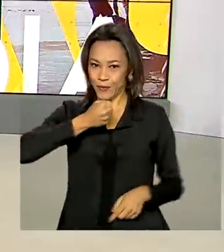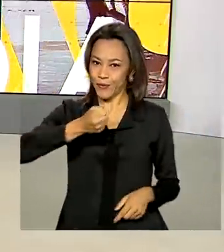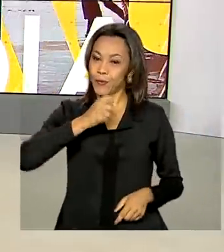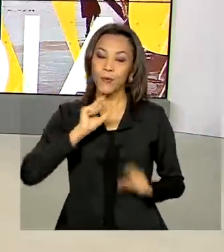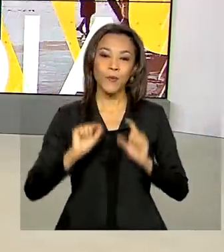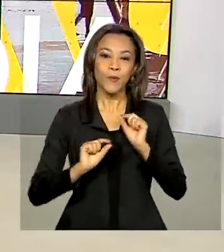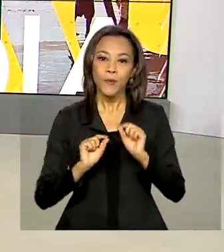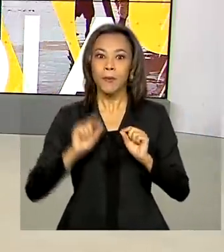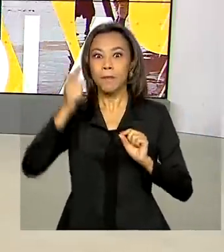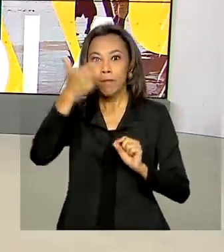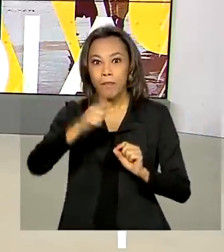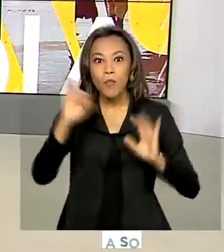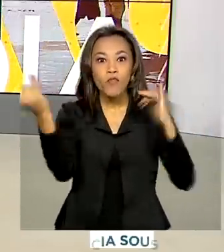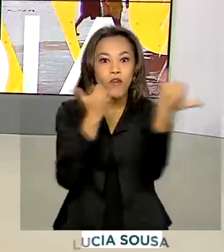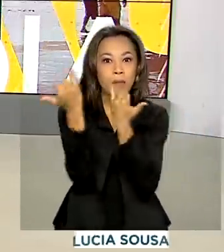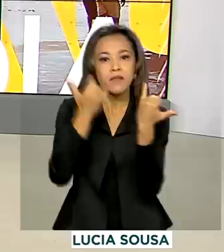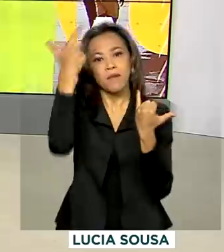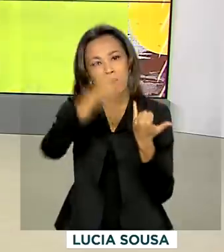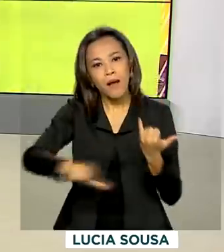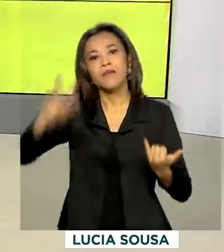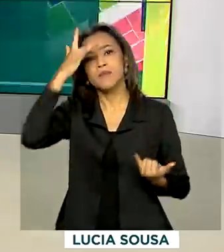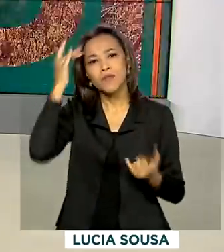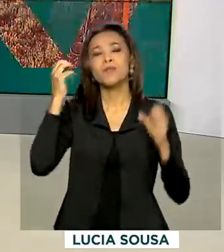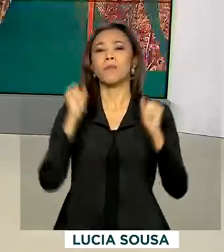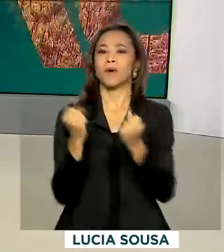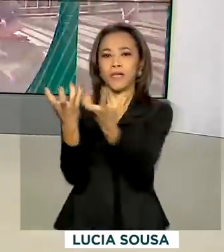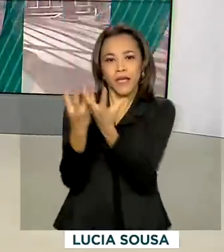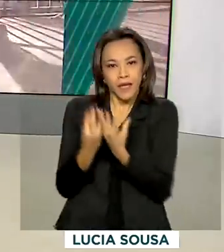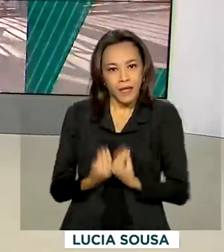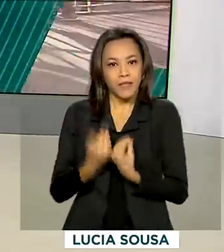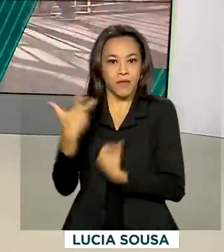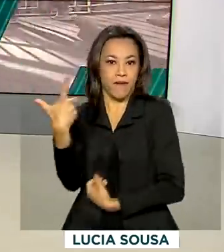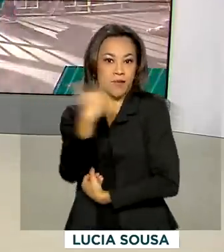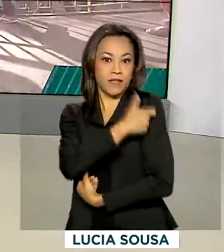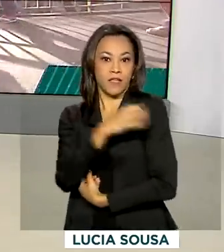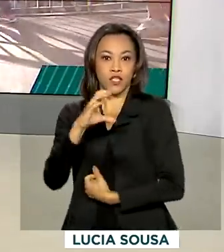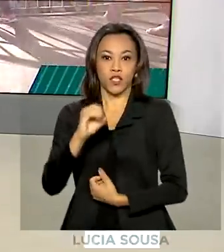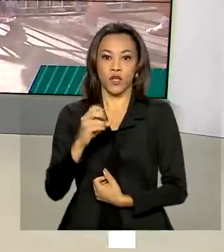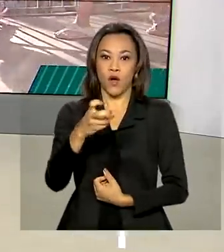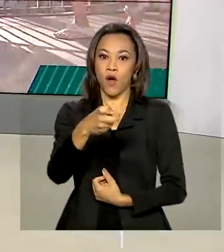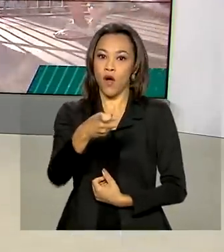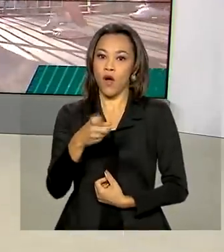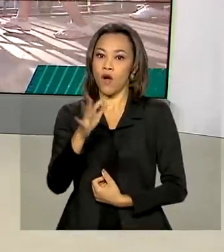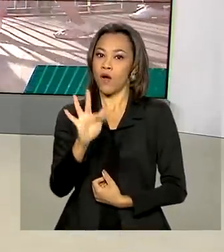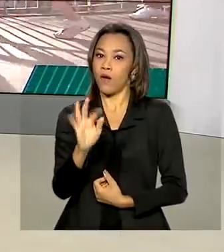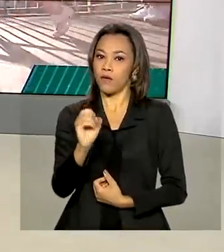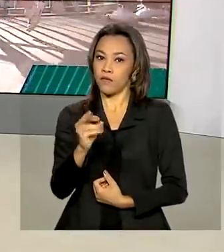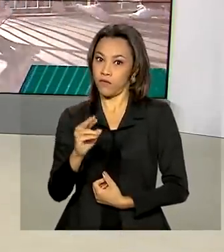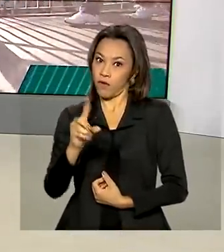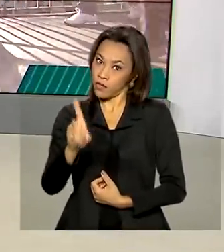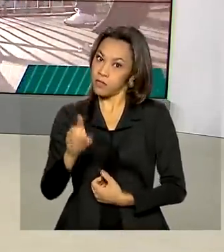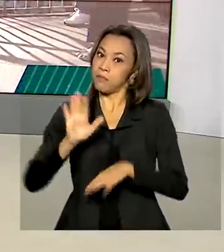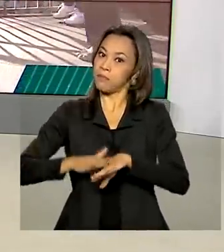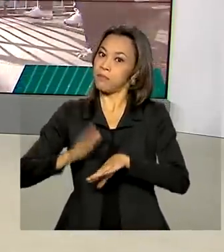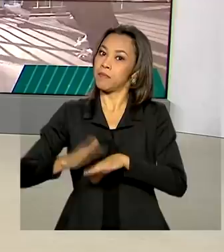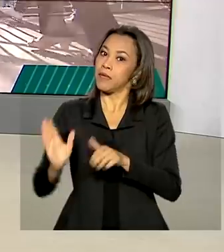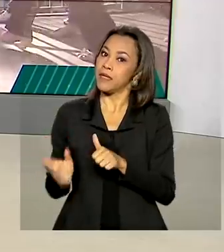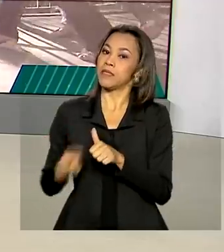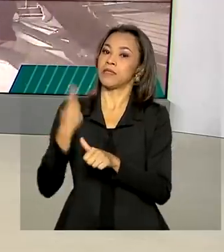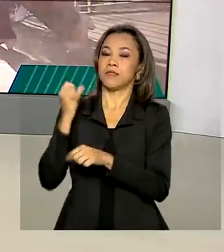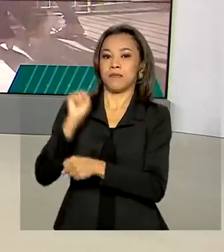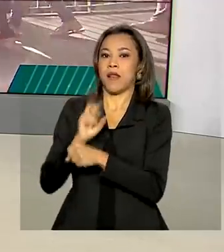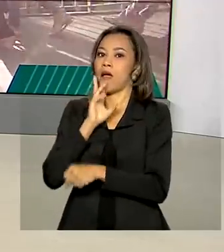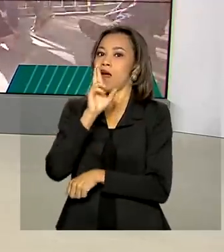notícia de que mais brasileiros poderão receber a vacina de Oxford já no ano que vem, desde que haja sinal verde da Anvisa.